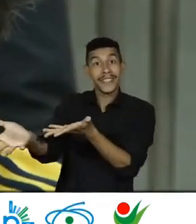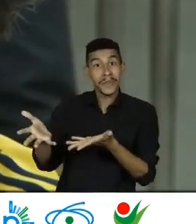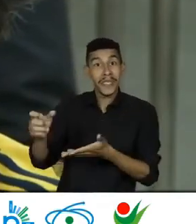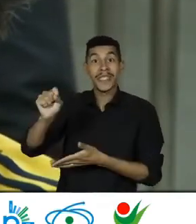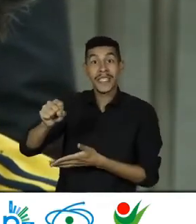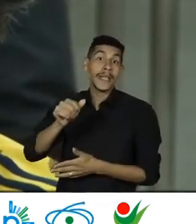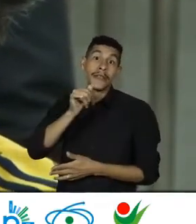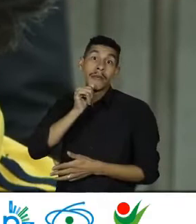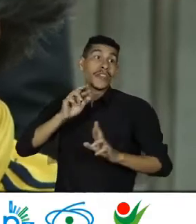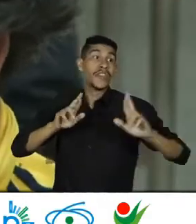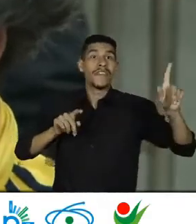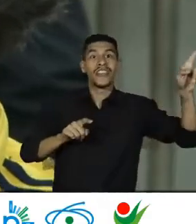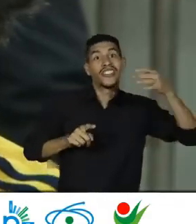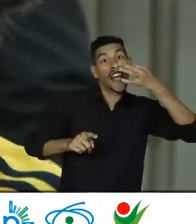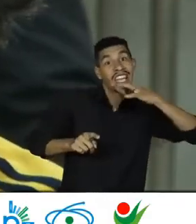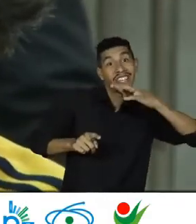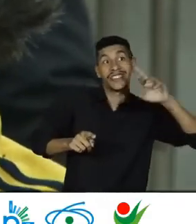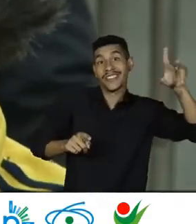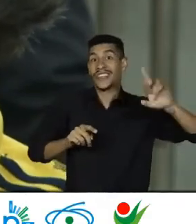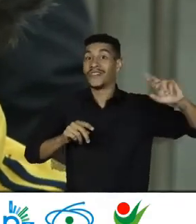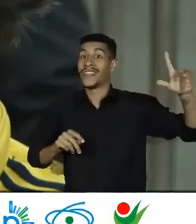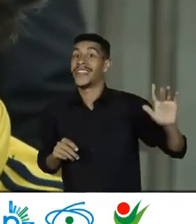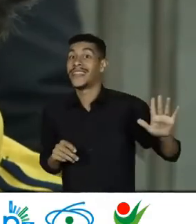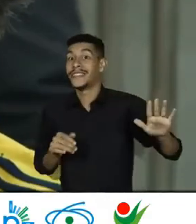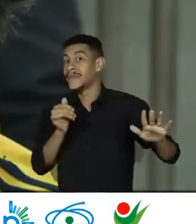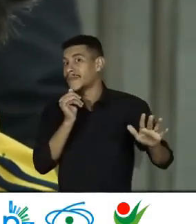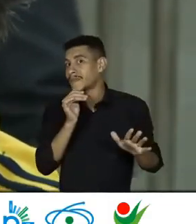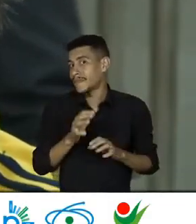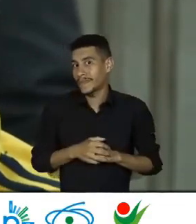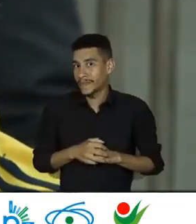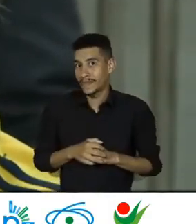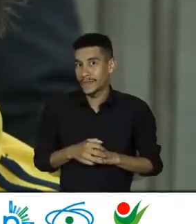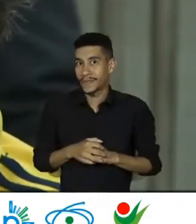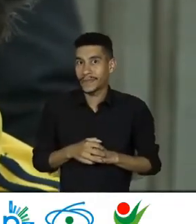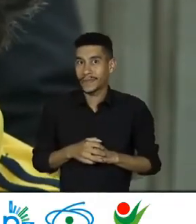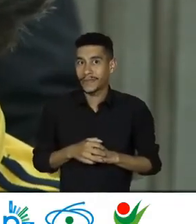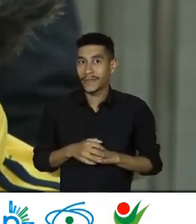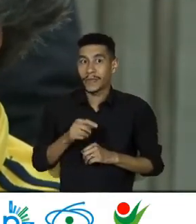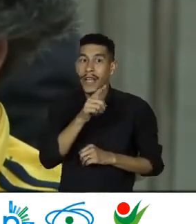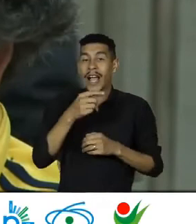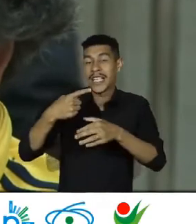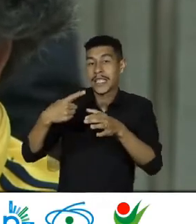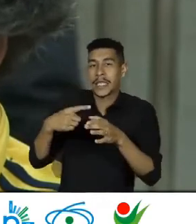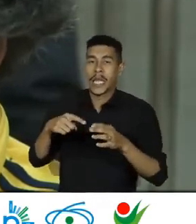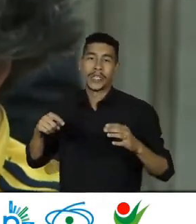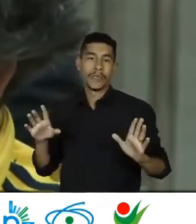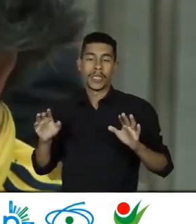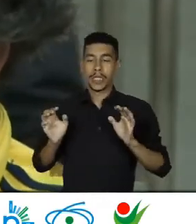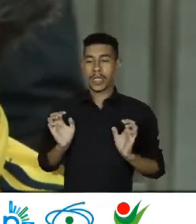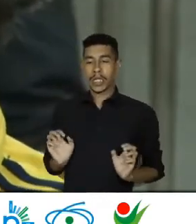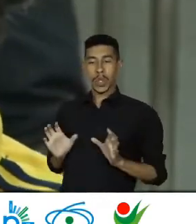Então É uma coisa Bem Porque Numa cidade Relitizada Vamos dizer assim